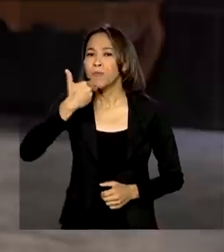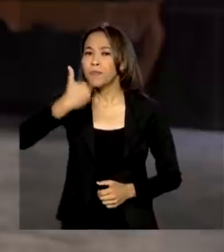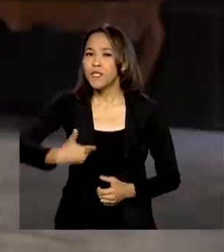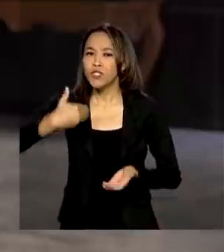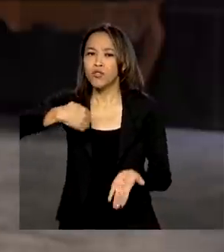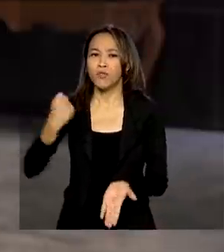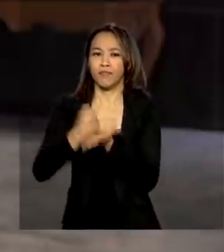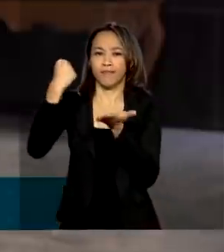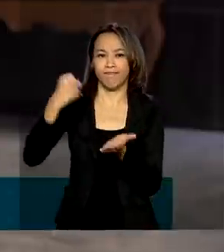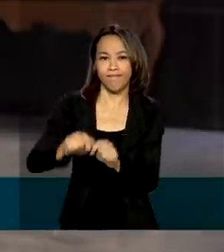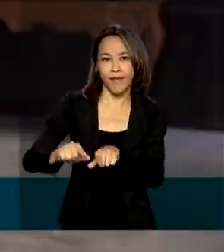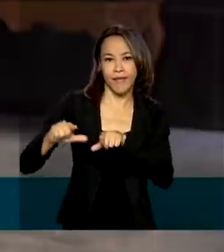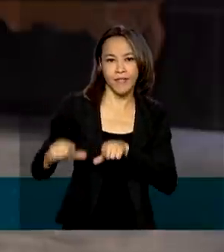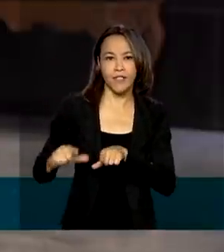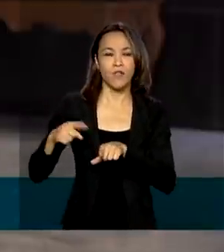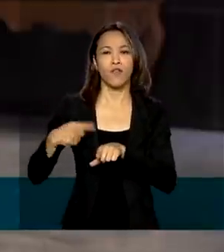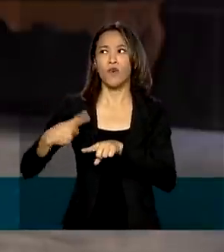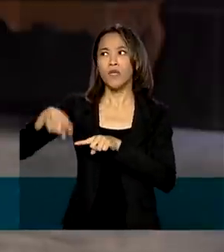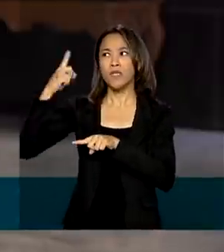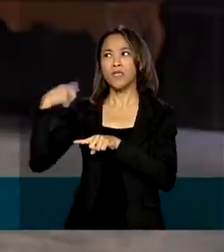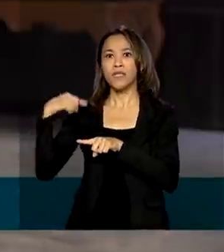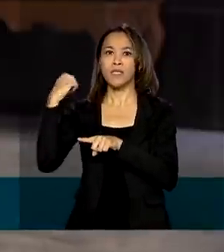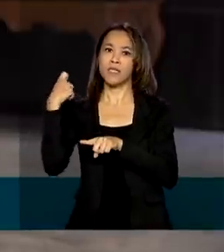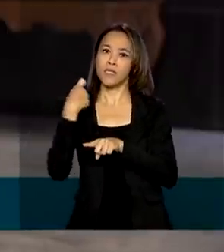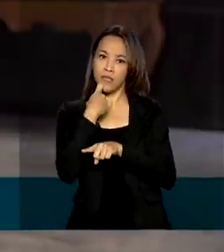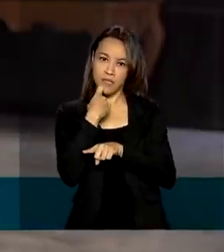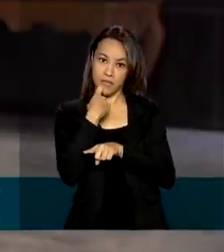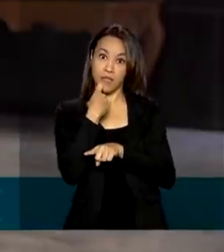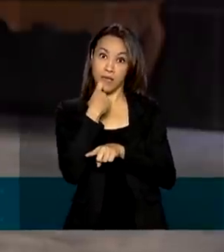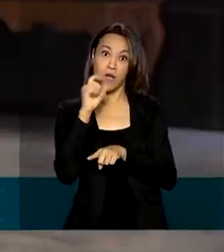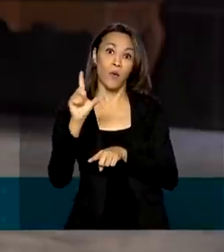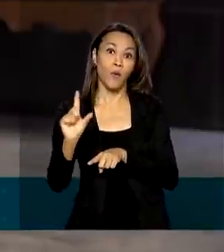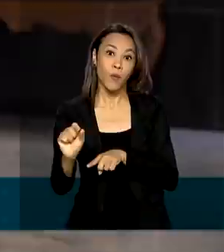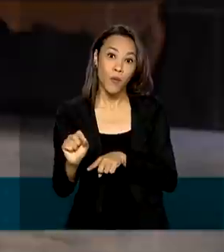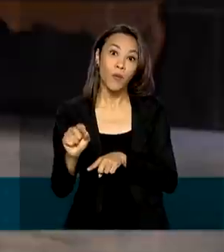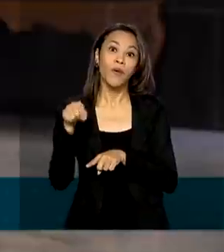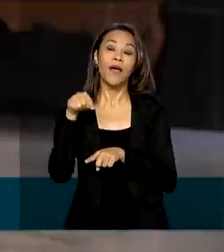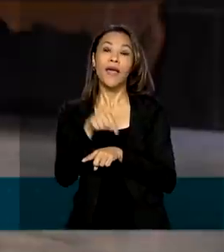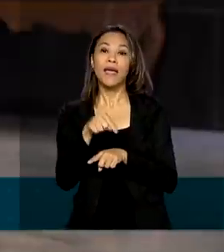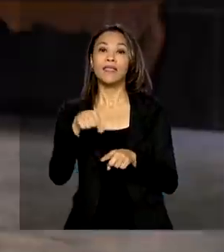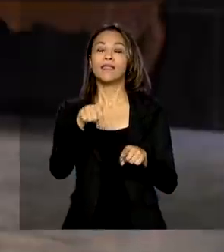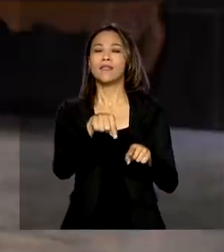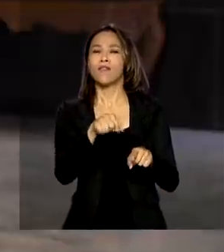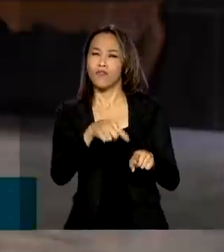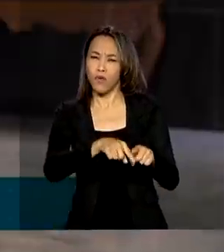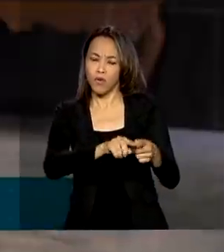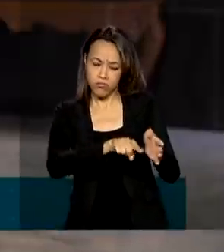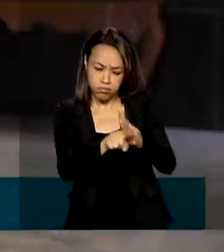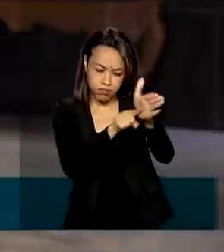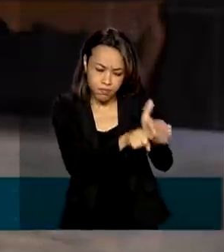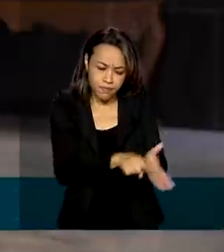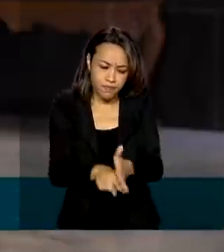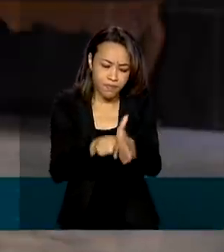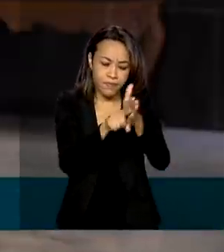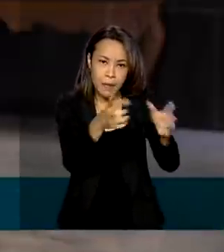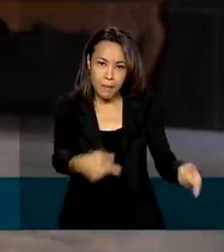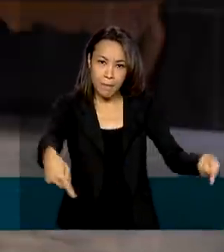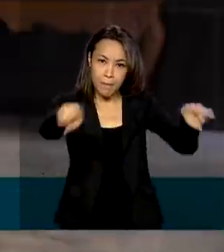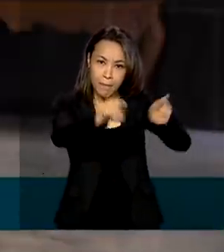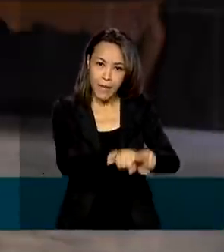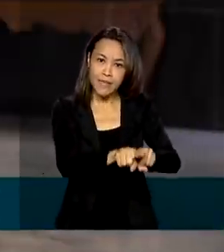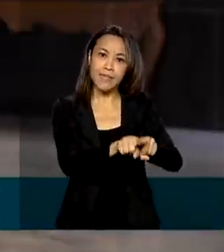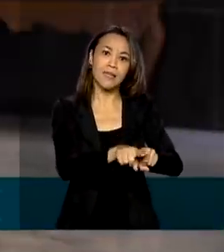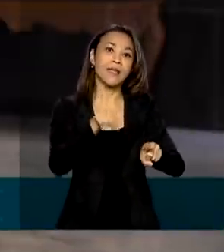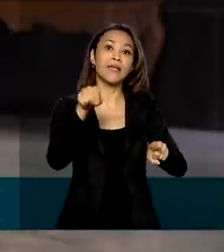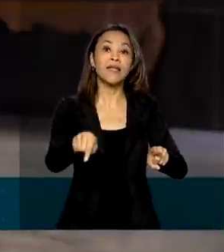foi feito na última sexta-feira. O imunizante foi chamado de Comirnaty e foi desenvolvido em parceria com uma empresa